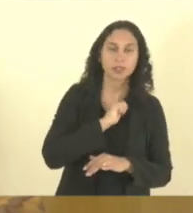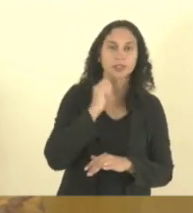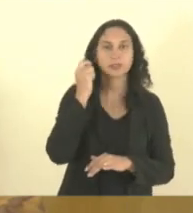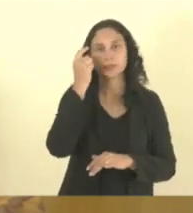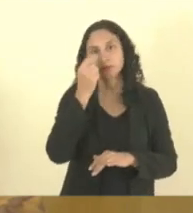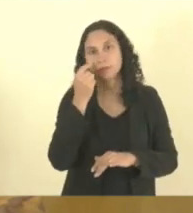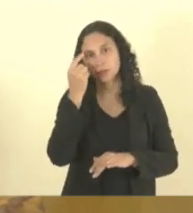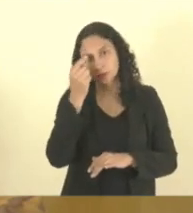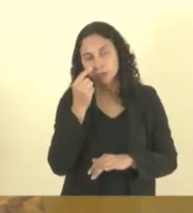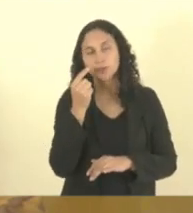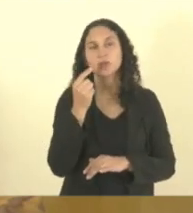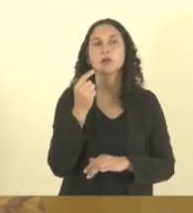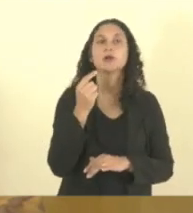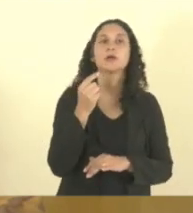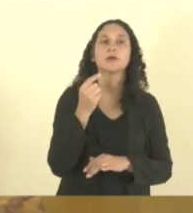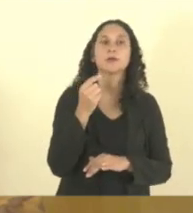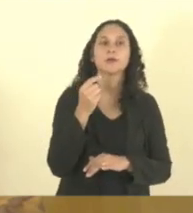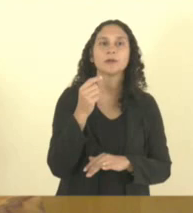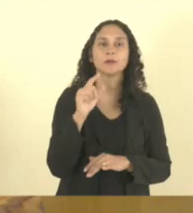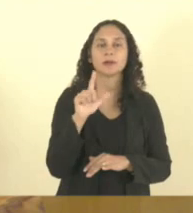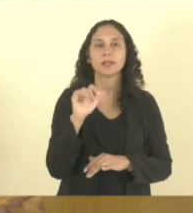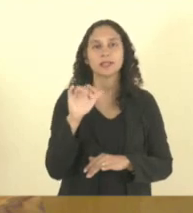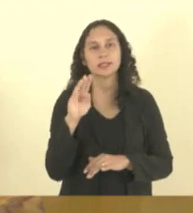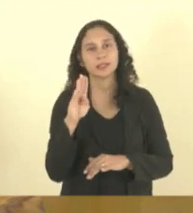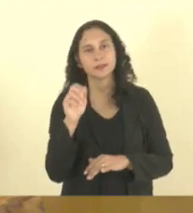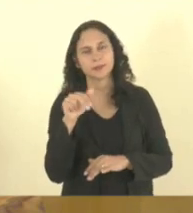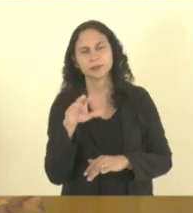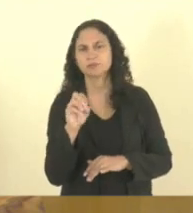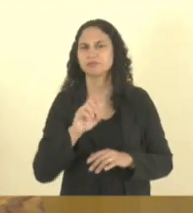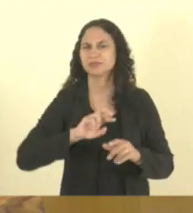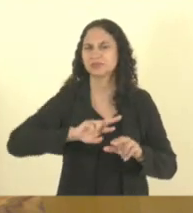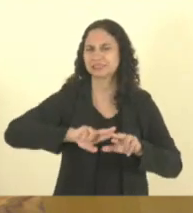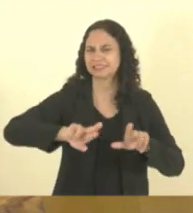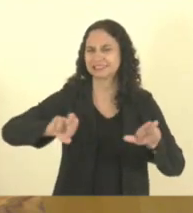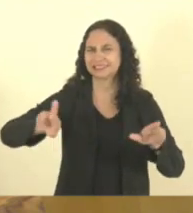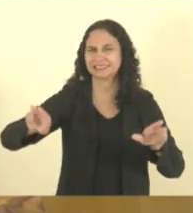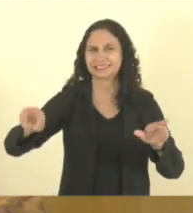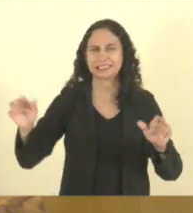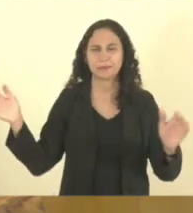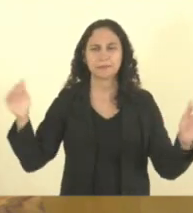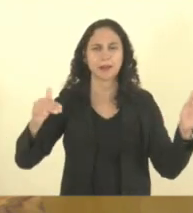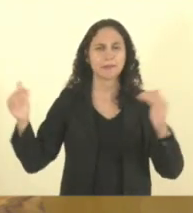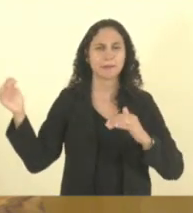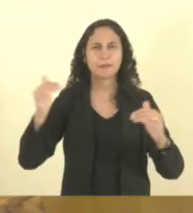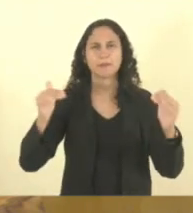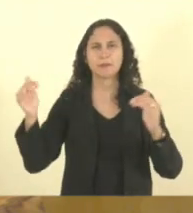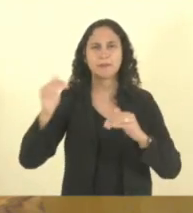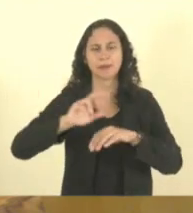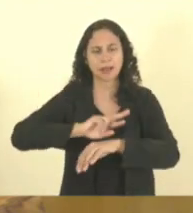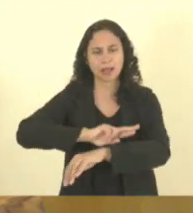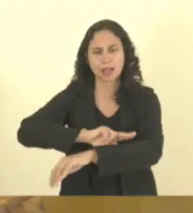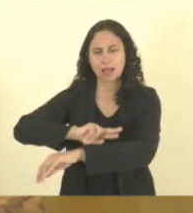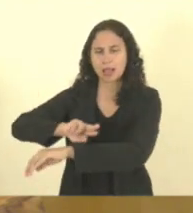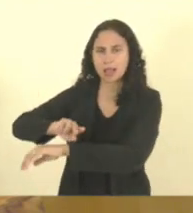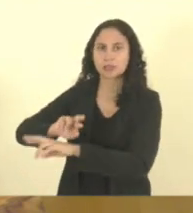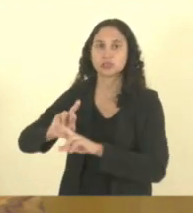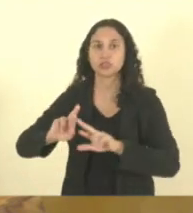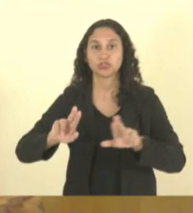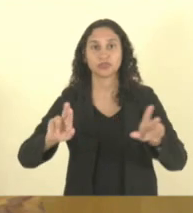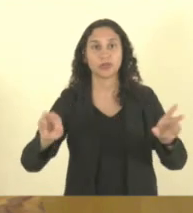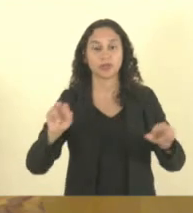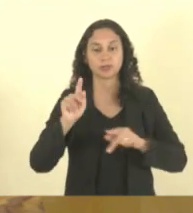polonesa, libanesa, entre outras que formam o Caldeirão Racial Capixaba e tem